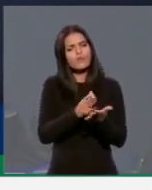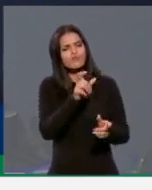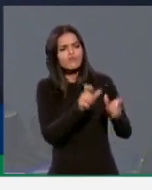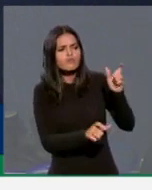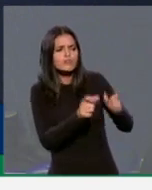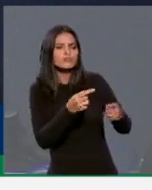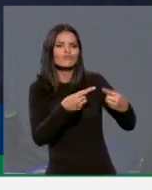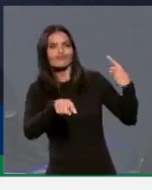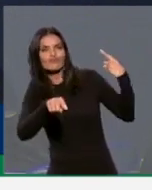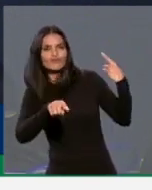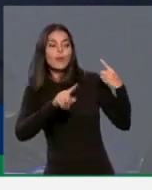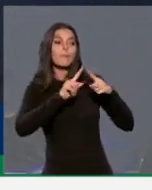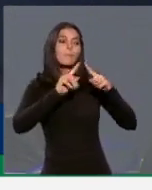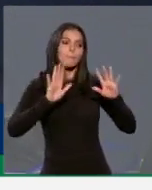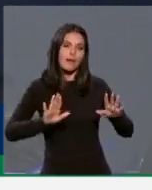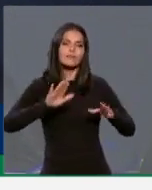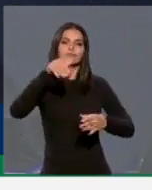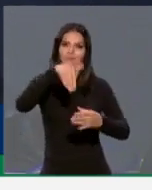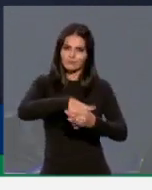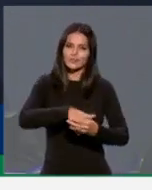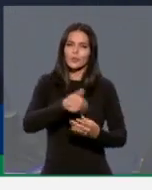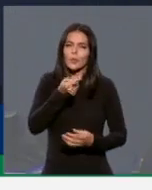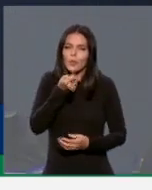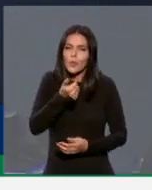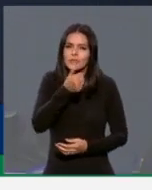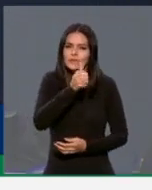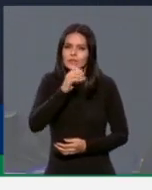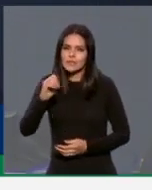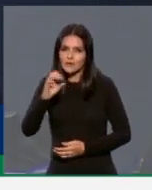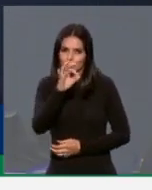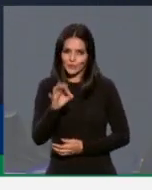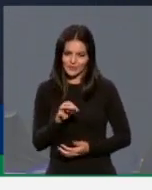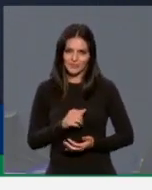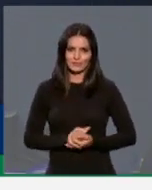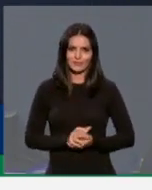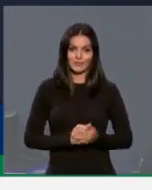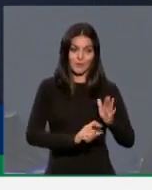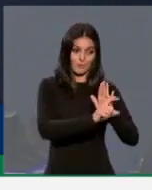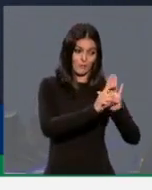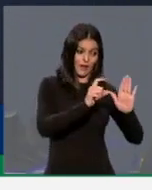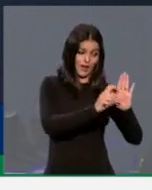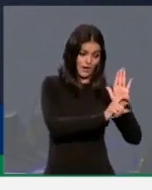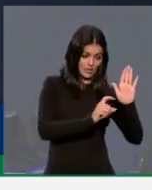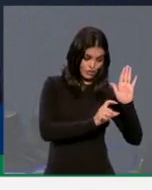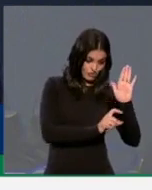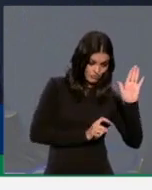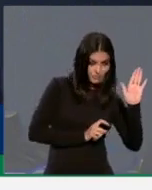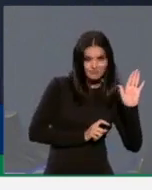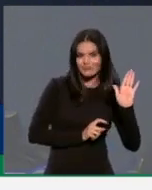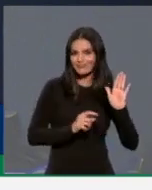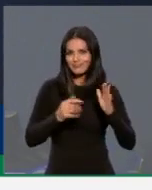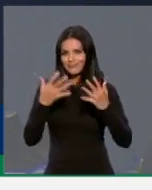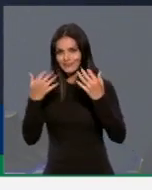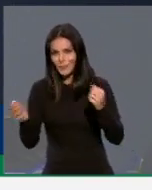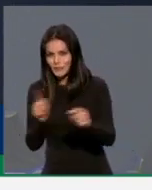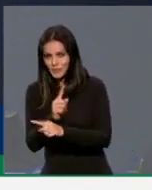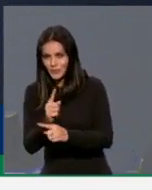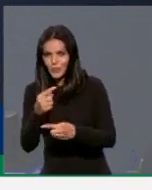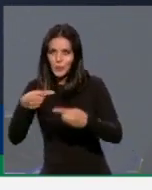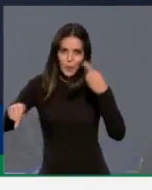discordâncias, mas o apoio majoritário dos partidos é agora. As partes que não houve concordância, os